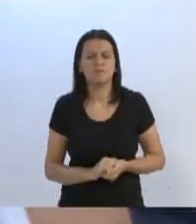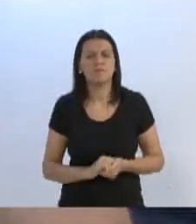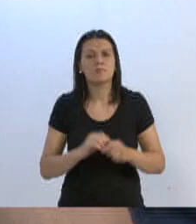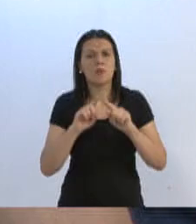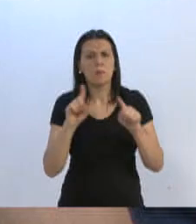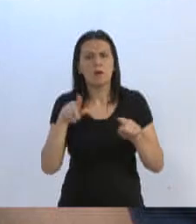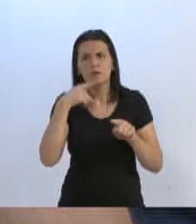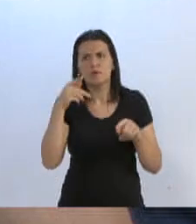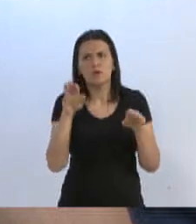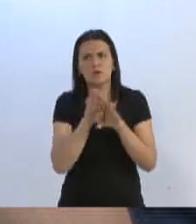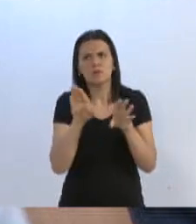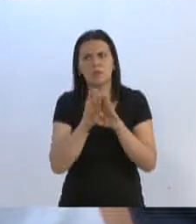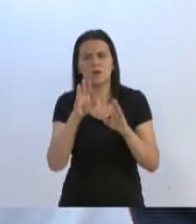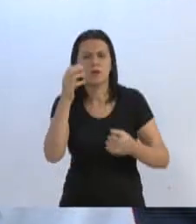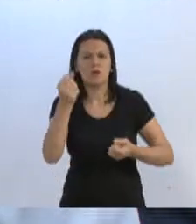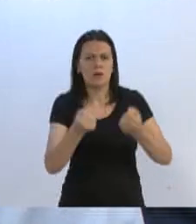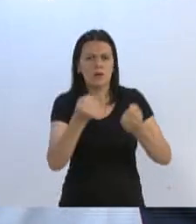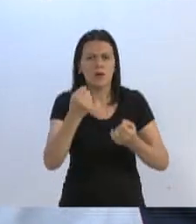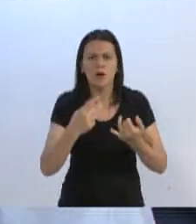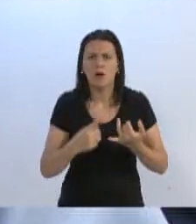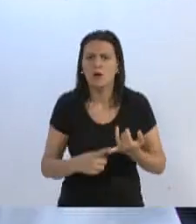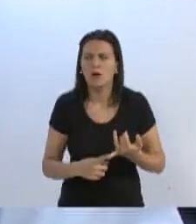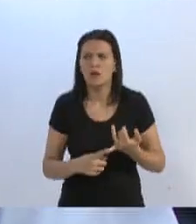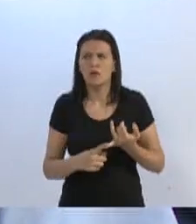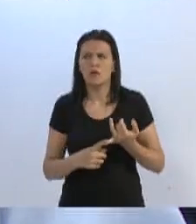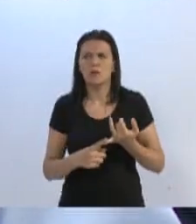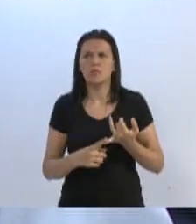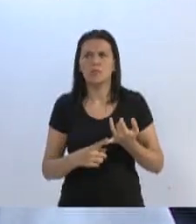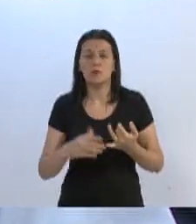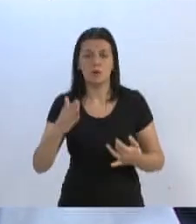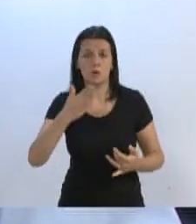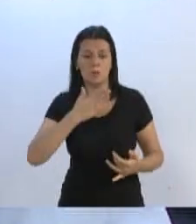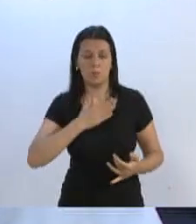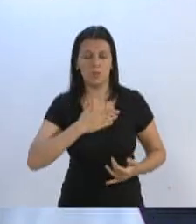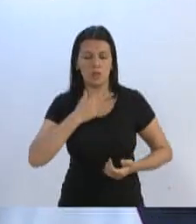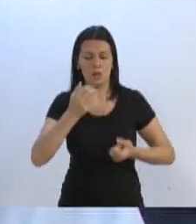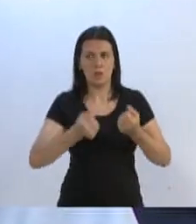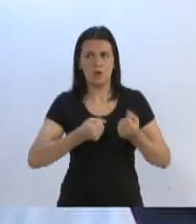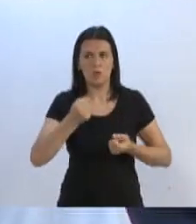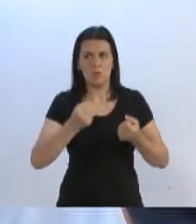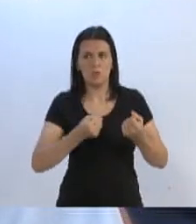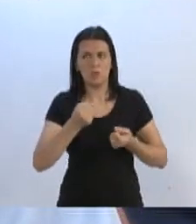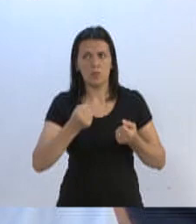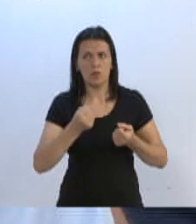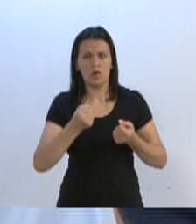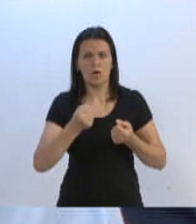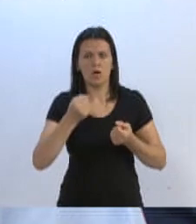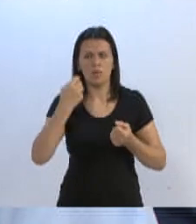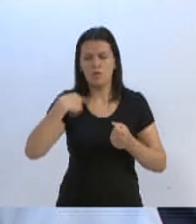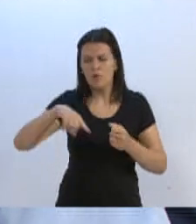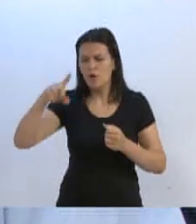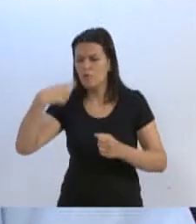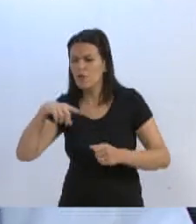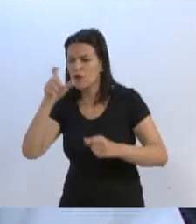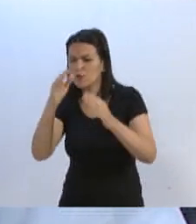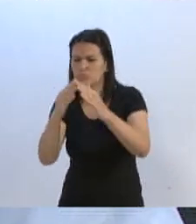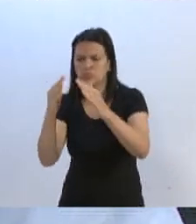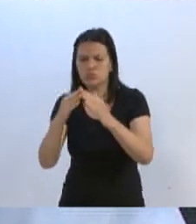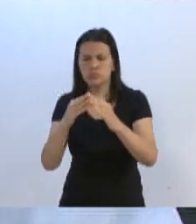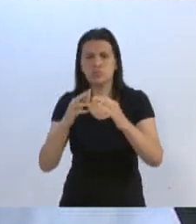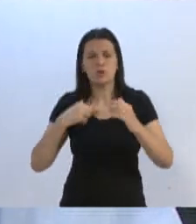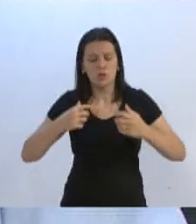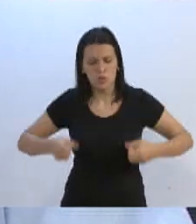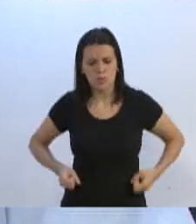carros, quanto aos carros que usam, além dos meus assessores atendendo o povo, eu ainda também gasto do meu